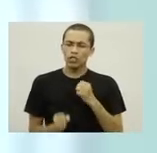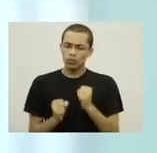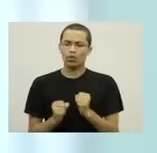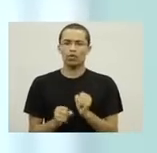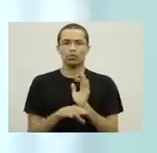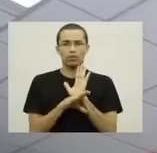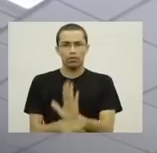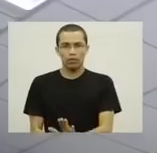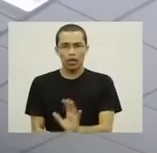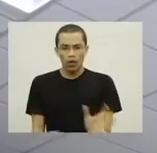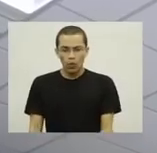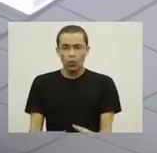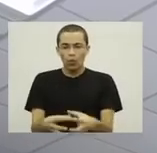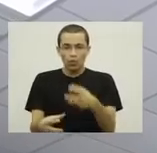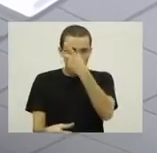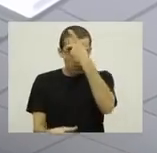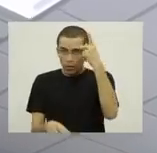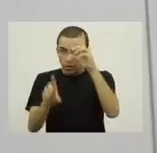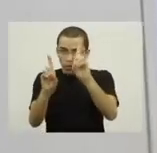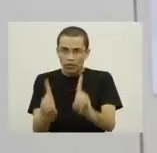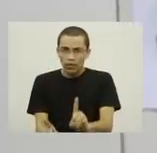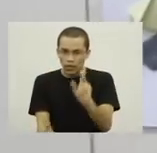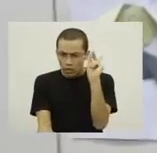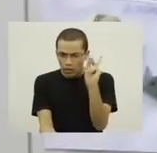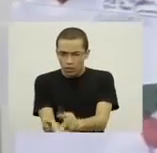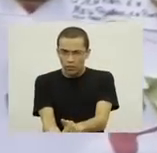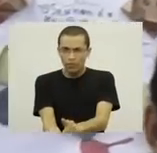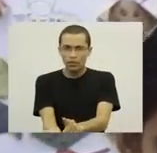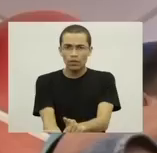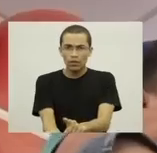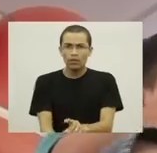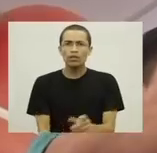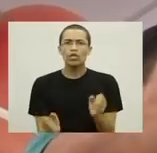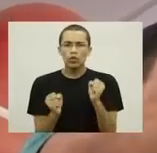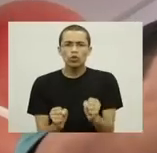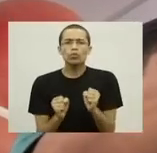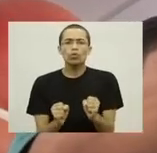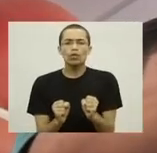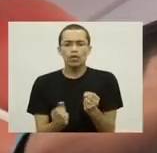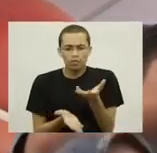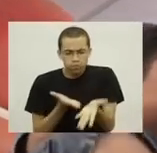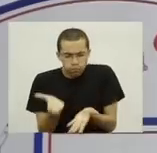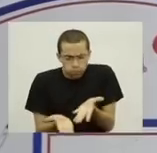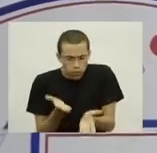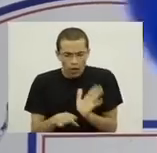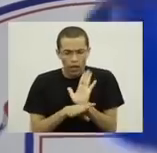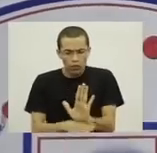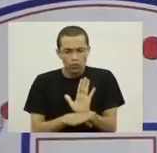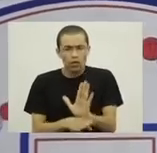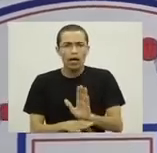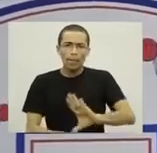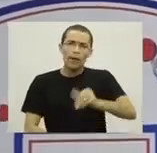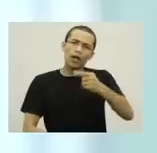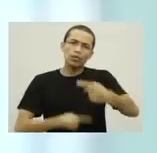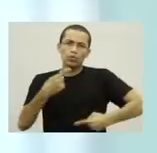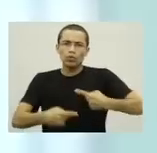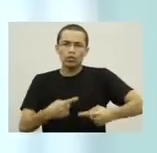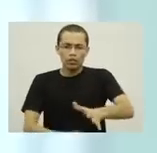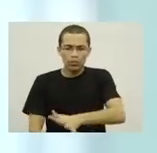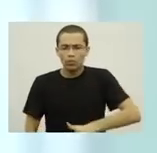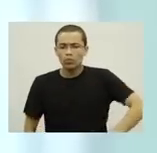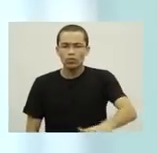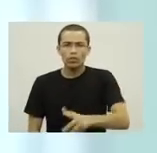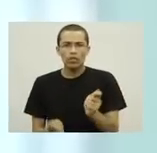poder ajudar de forma efetiva essas famílias. De poder contribuir com políticas públicas